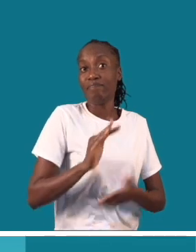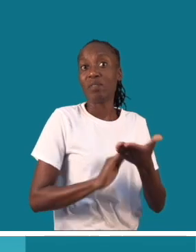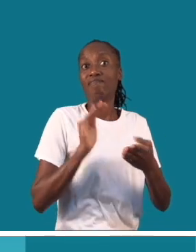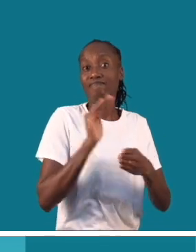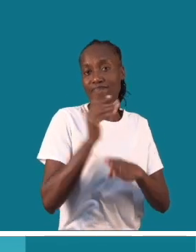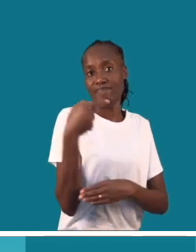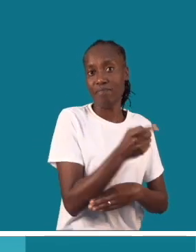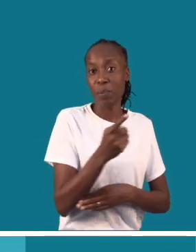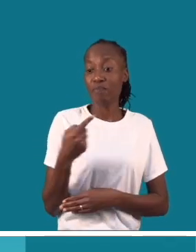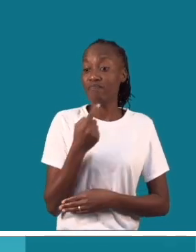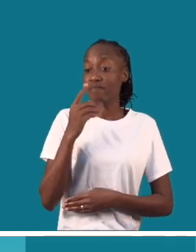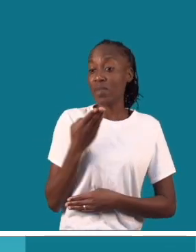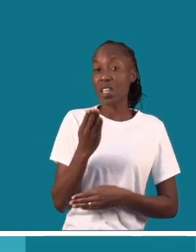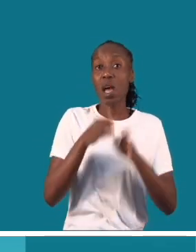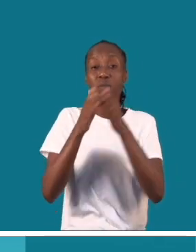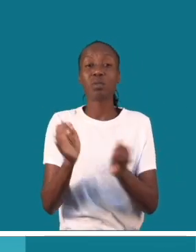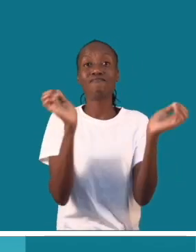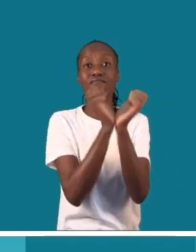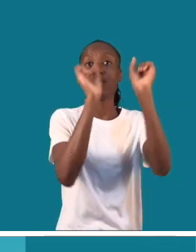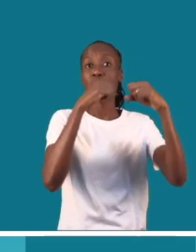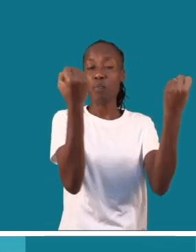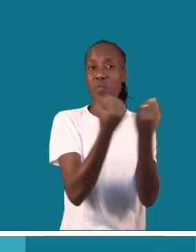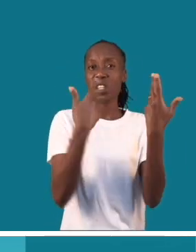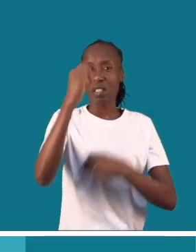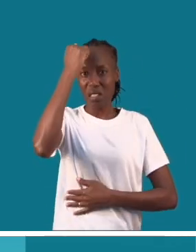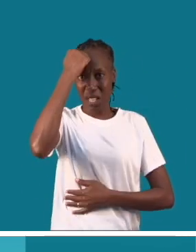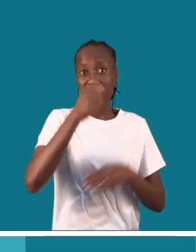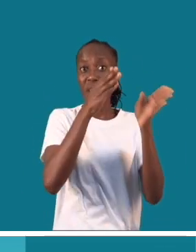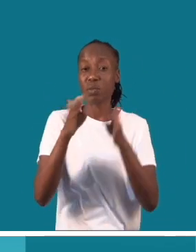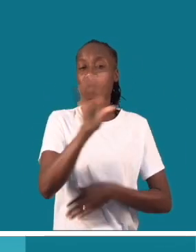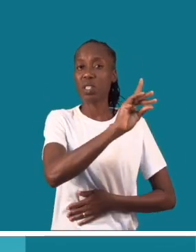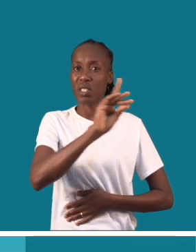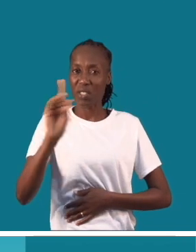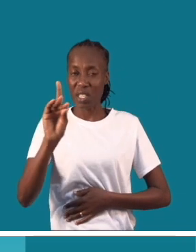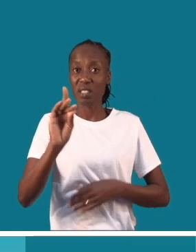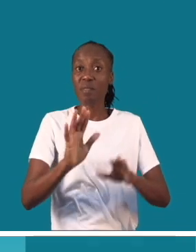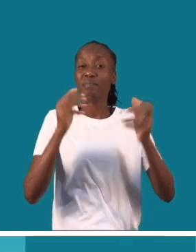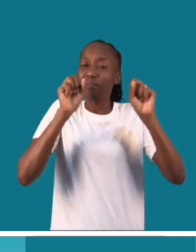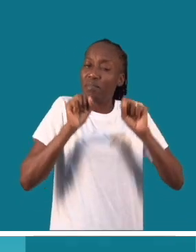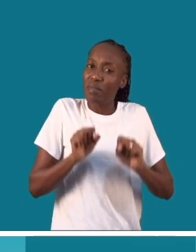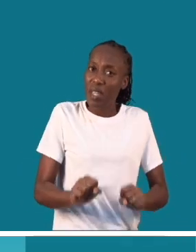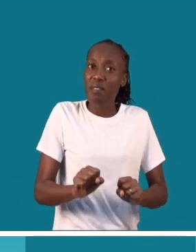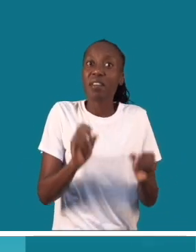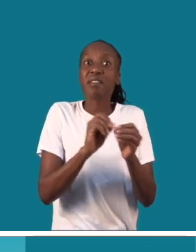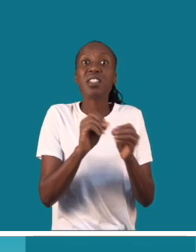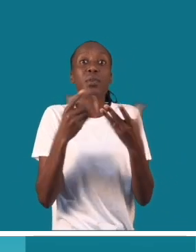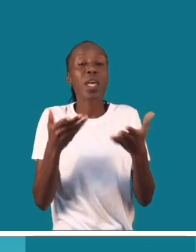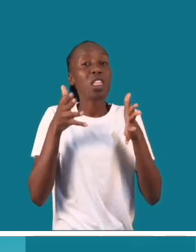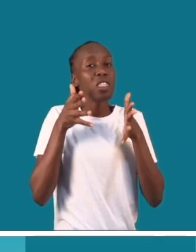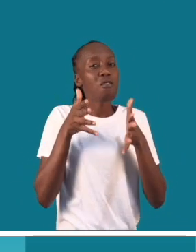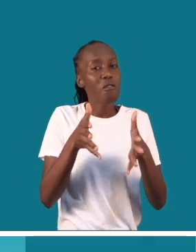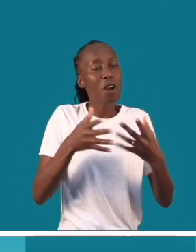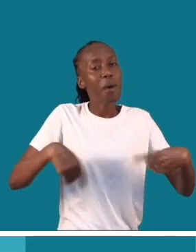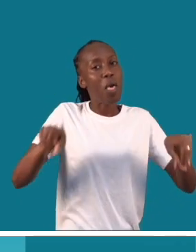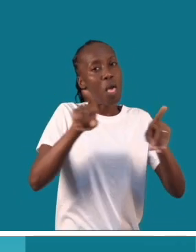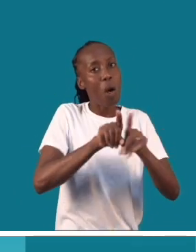sua vez, a Associação dos Reclusos com Deficiência de Moçambique reconhece que as pessoas com deficiência devem